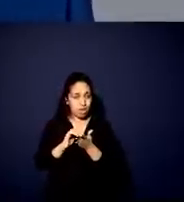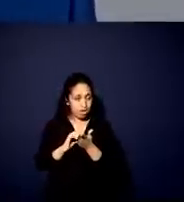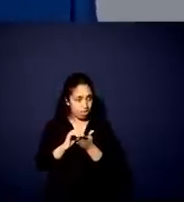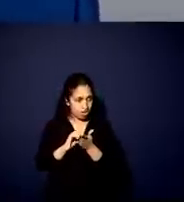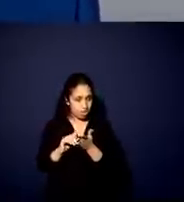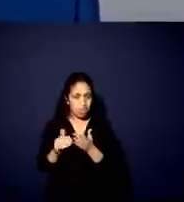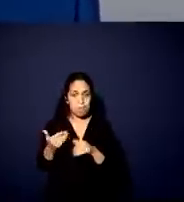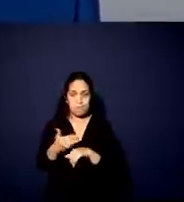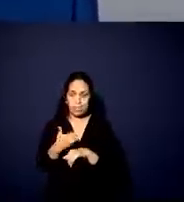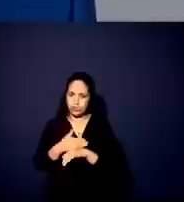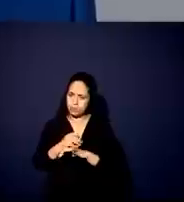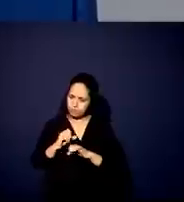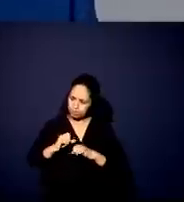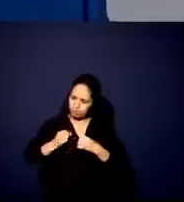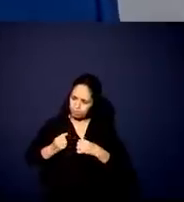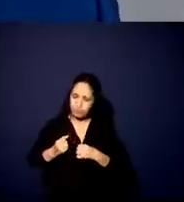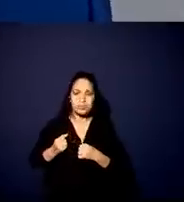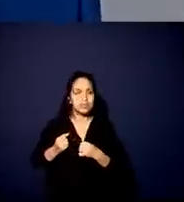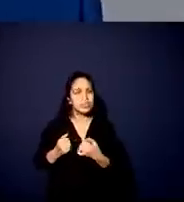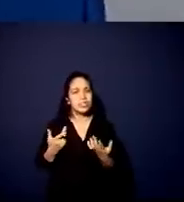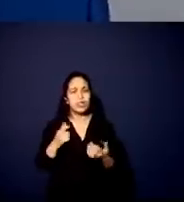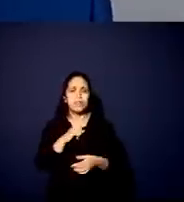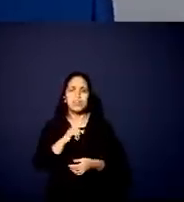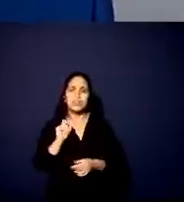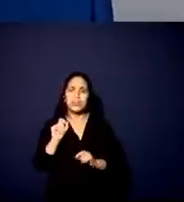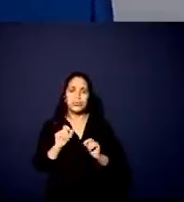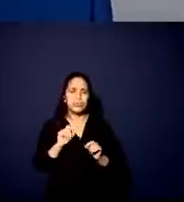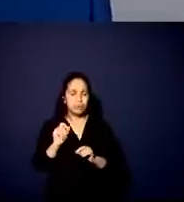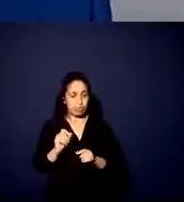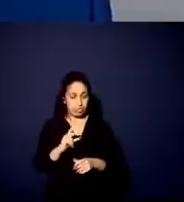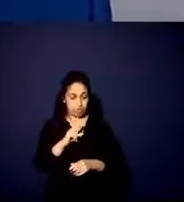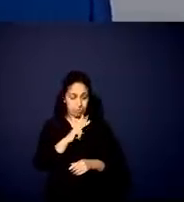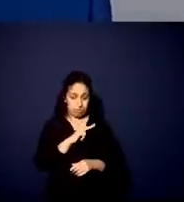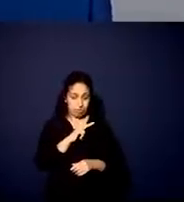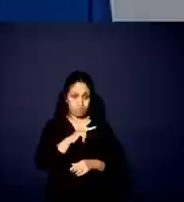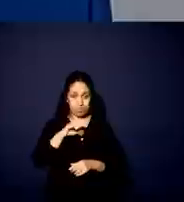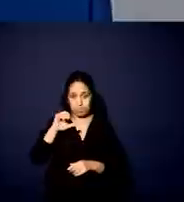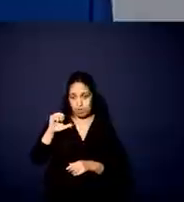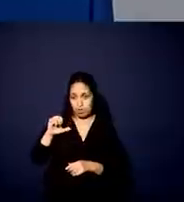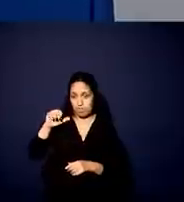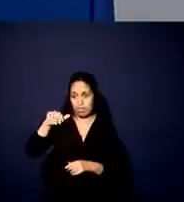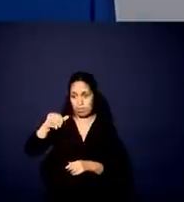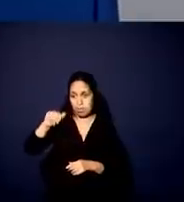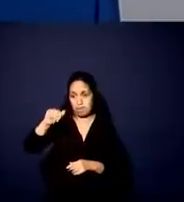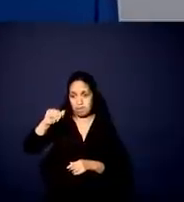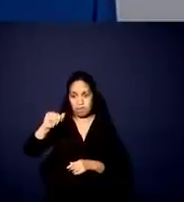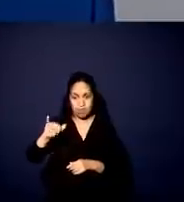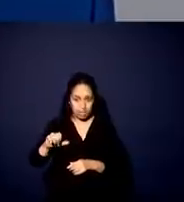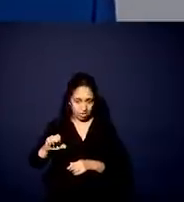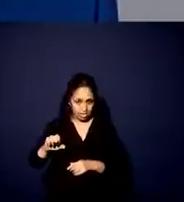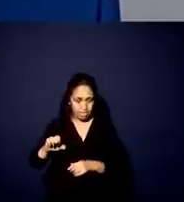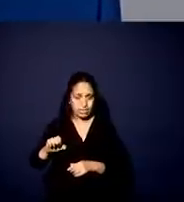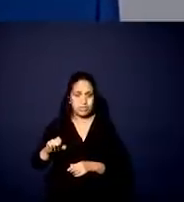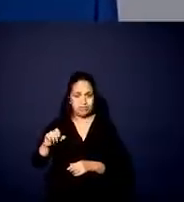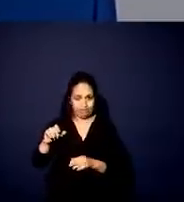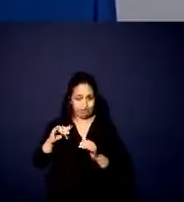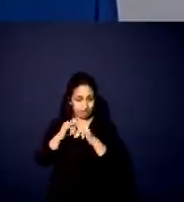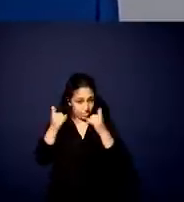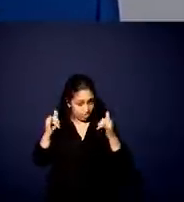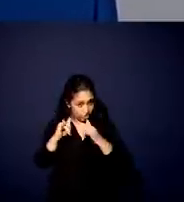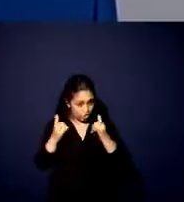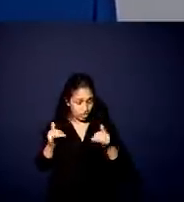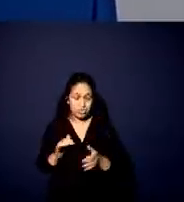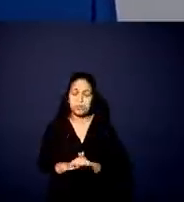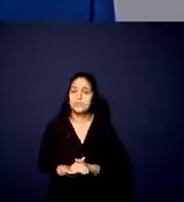vamos participar ativamente disso. E o nós teremos? A privatização da EMAI, que é a nossa empresa de energia, nós